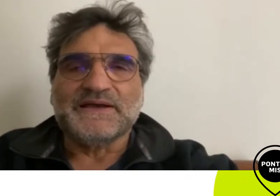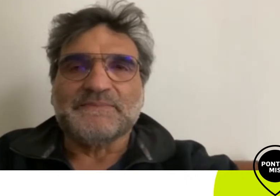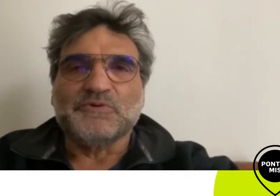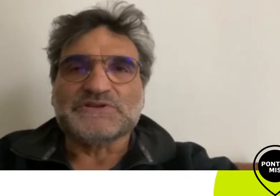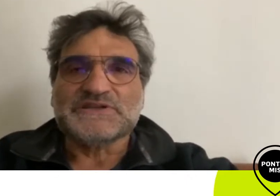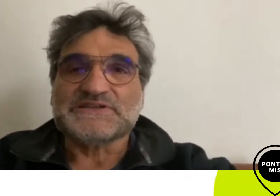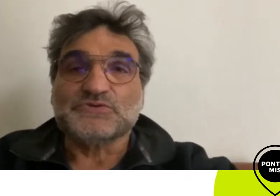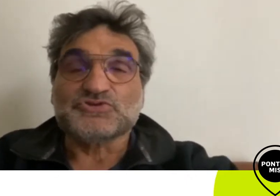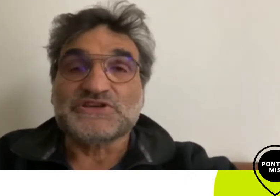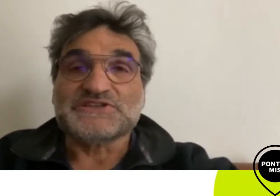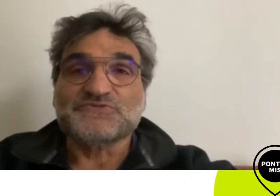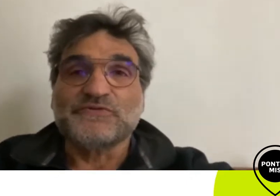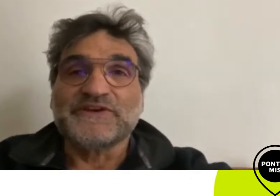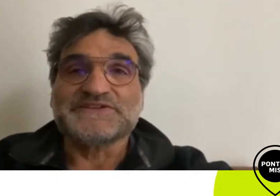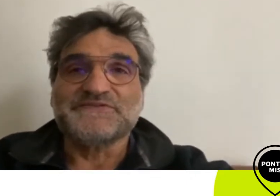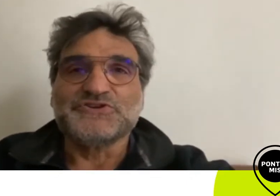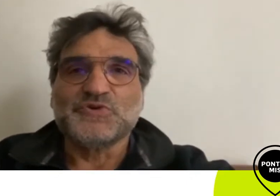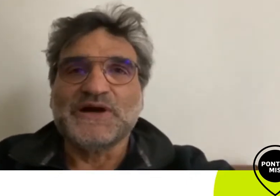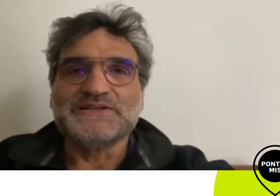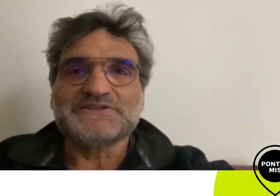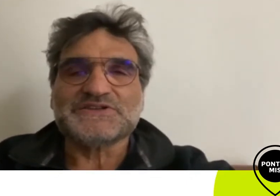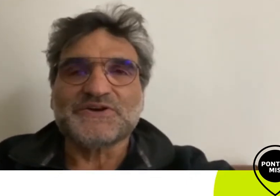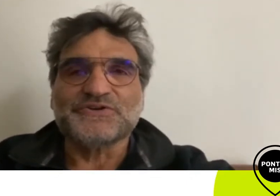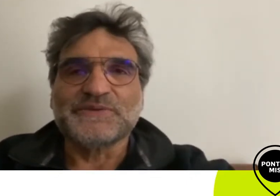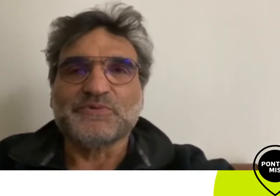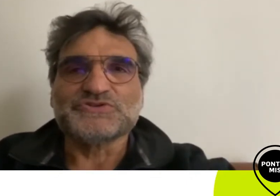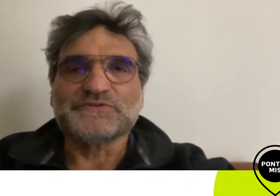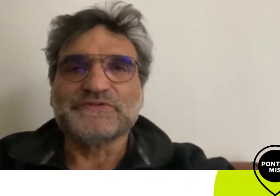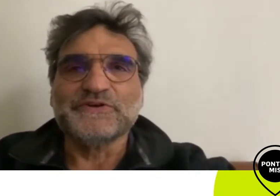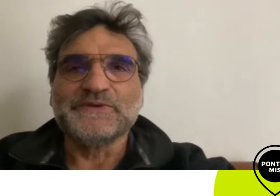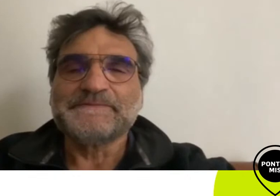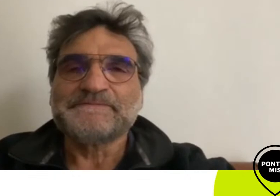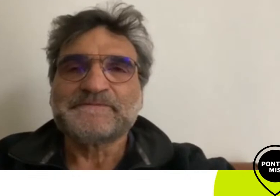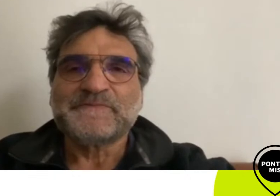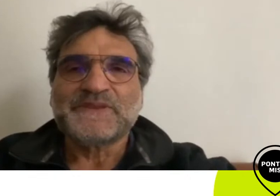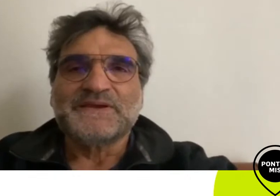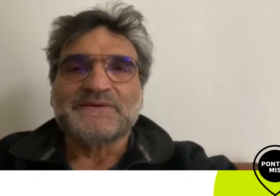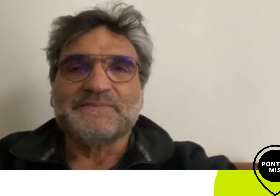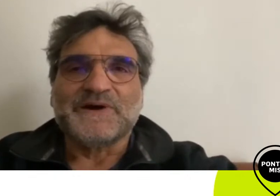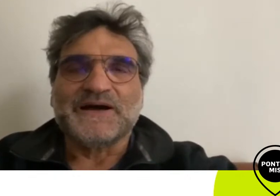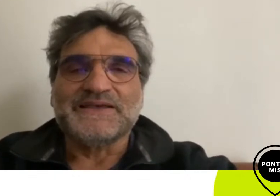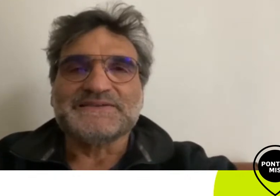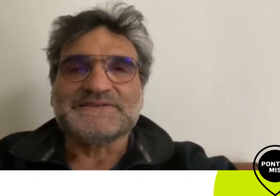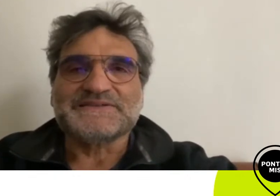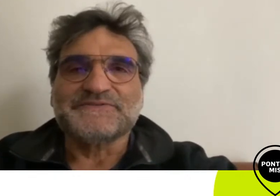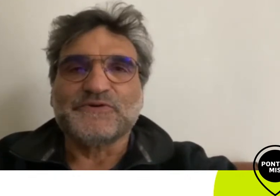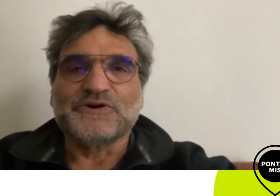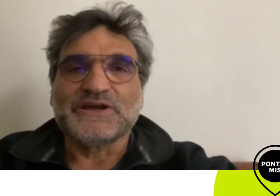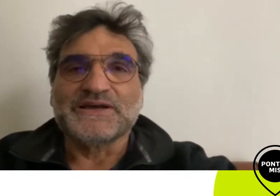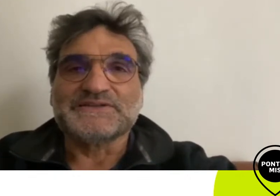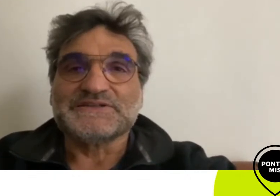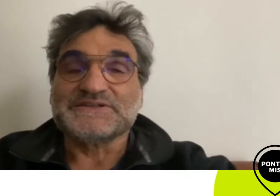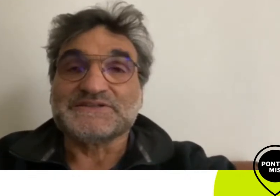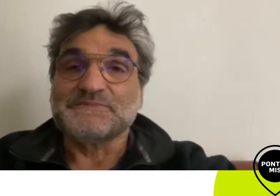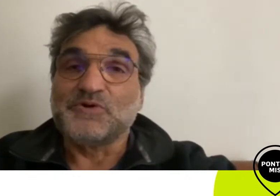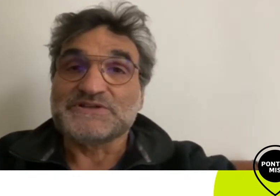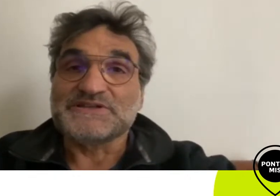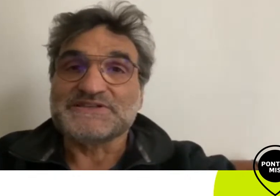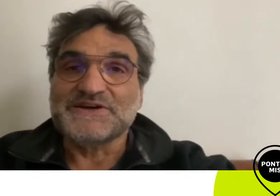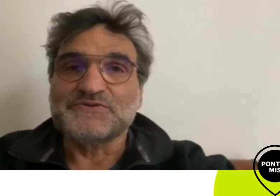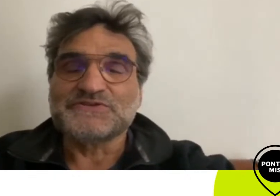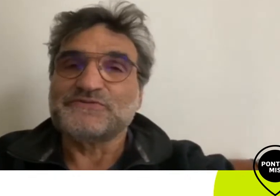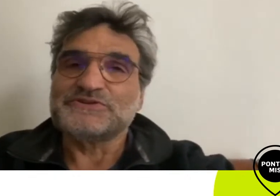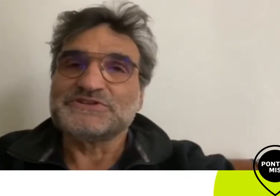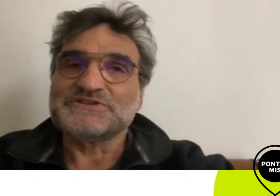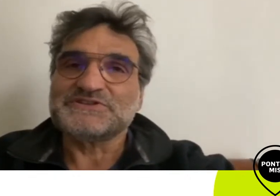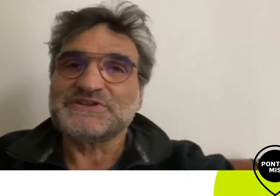boa sessão não sei se vocês vão ver esse vídeo antes ou depois do filme mas se for antes boa